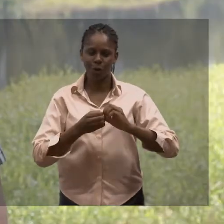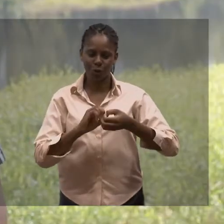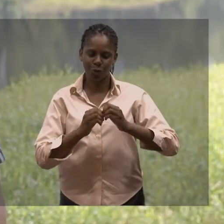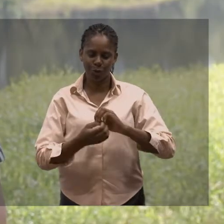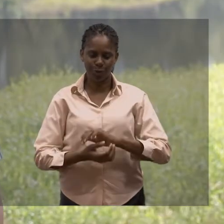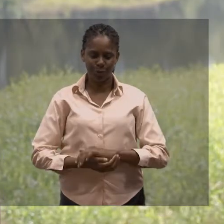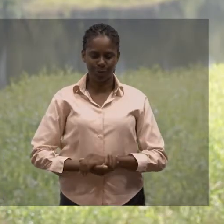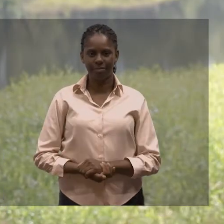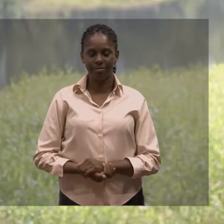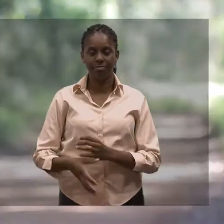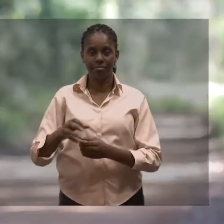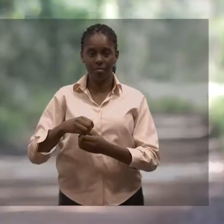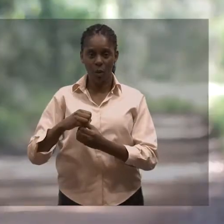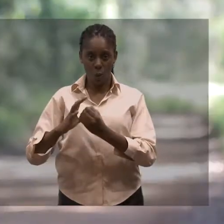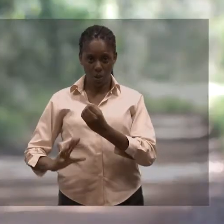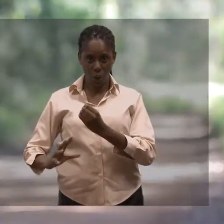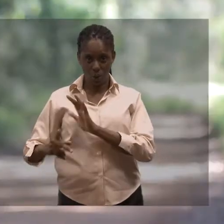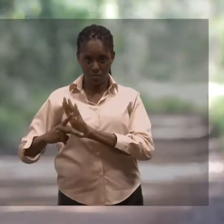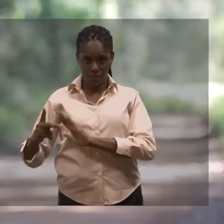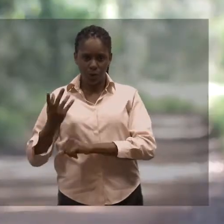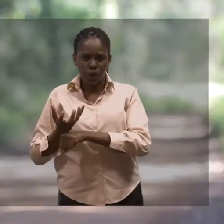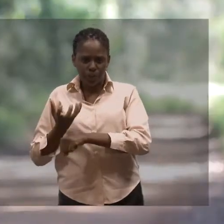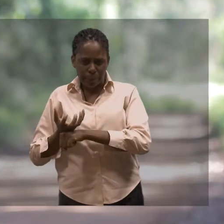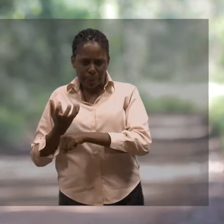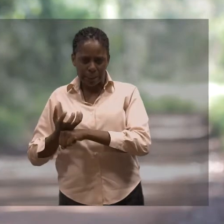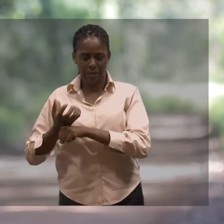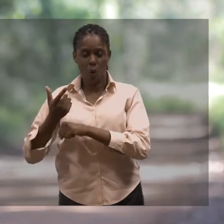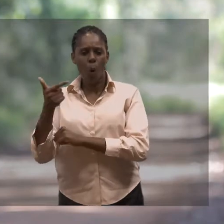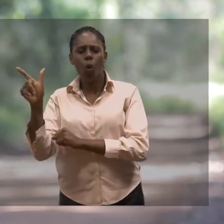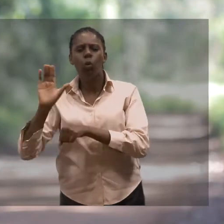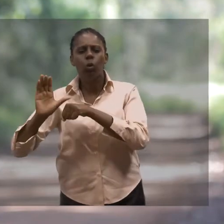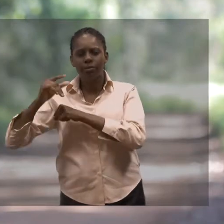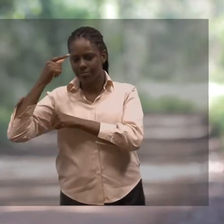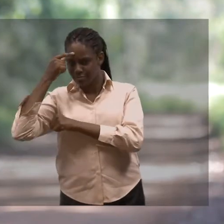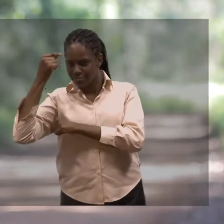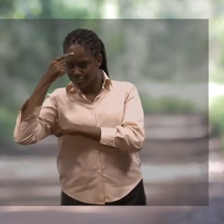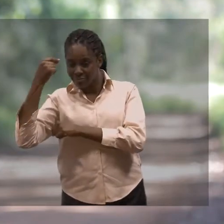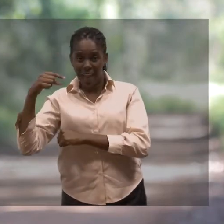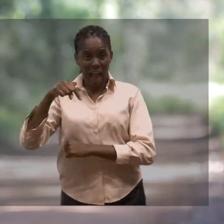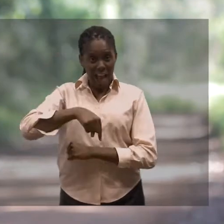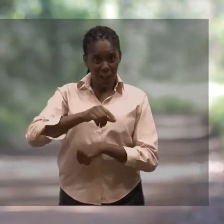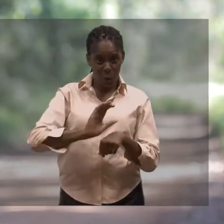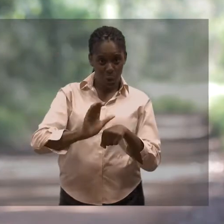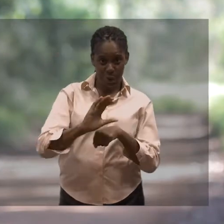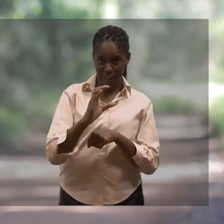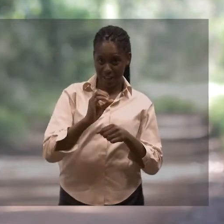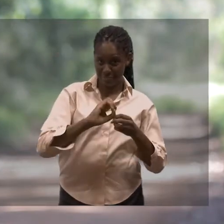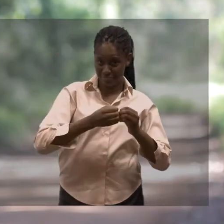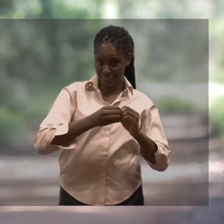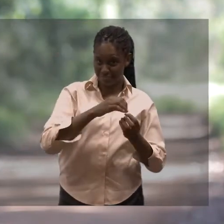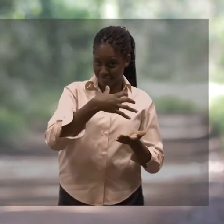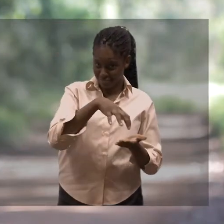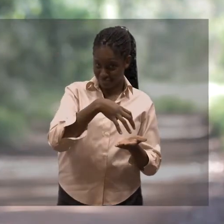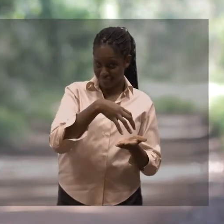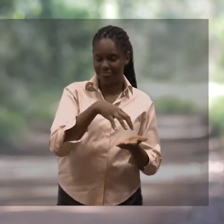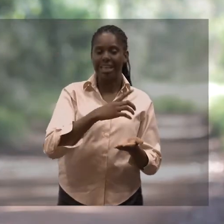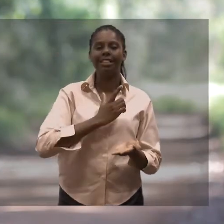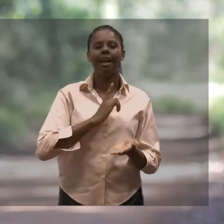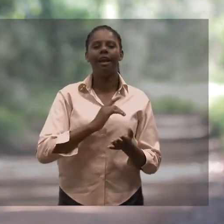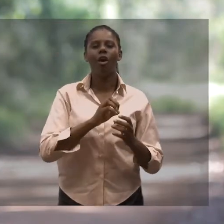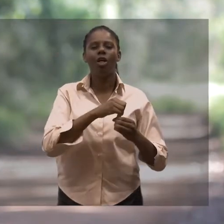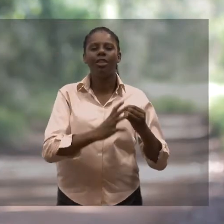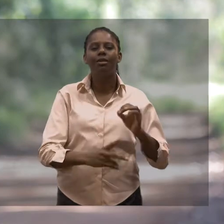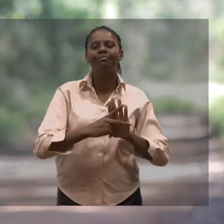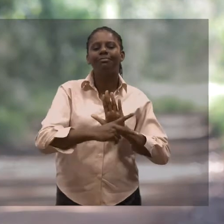biológicos. Os conteúdos que são abordados em disciplinas, em outros cursos de graduação, aqui no curso de